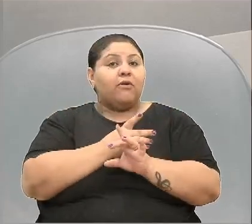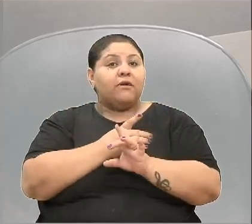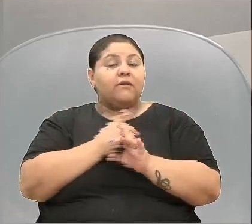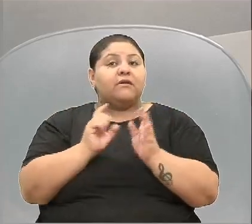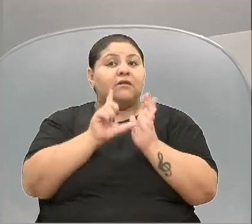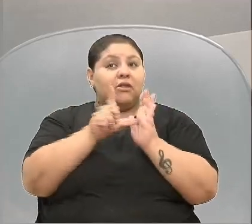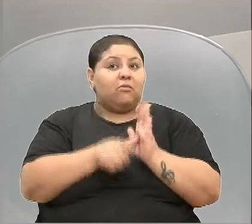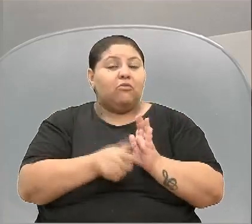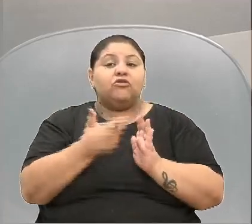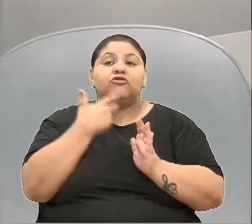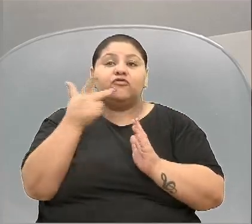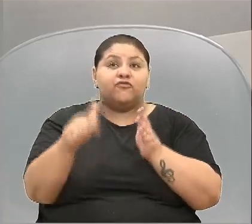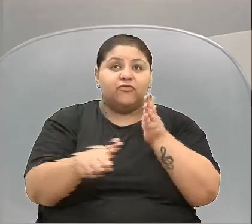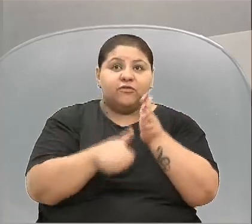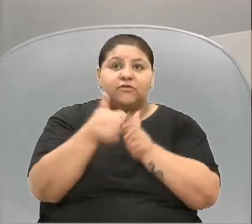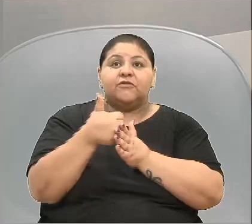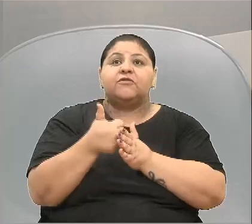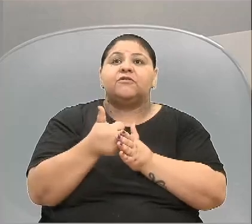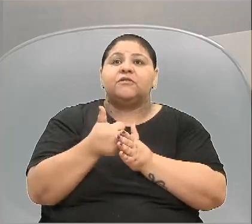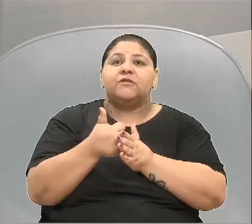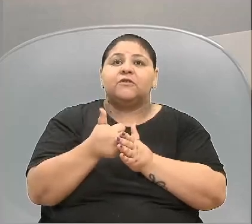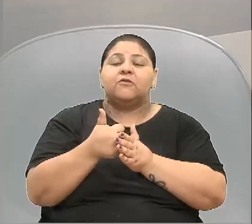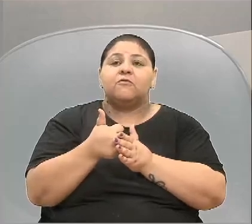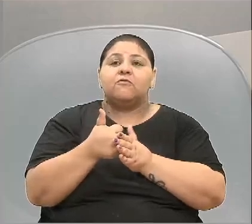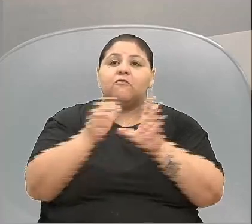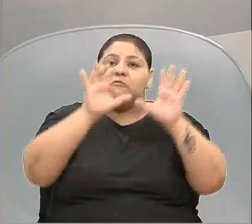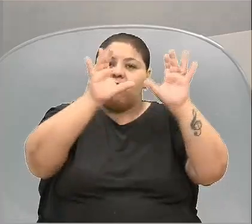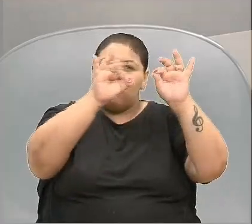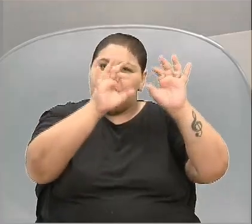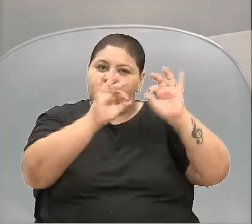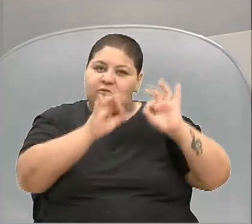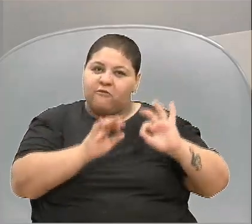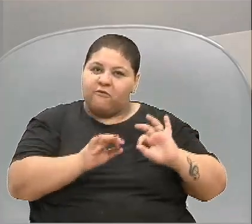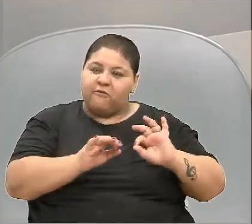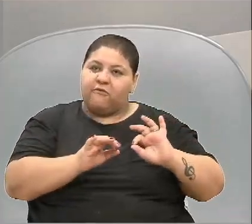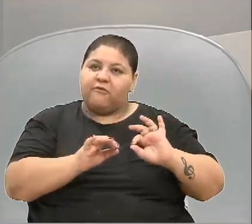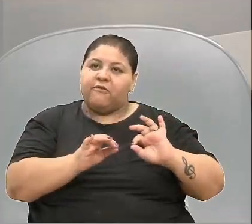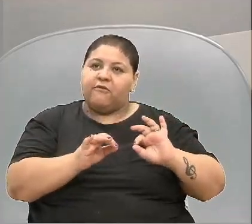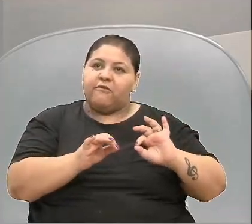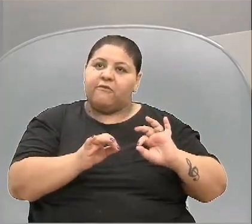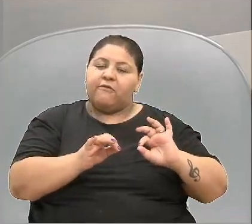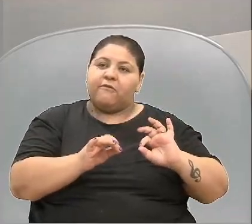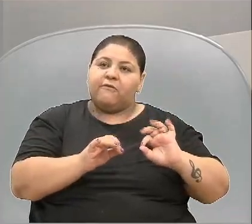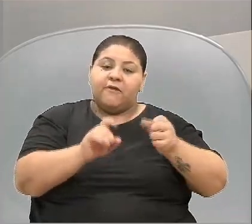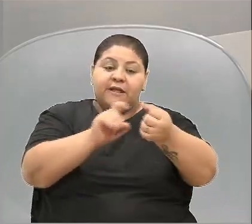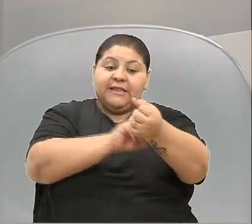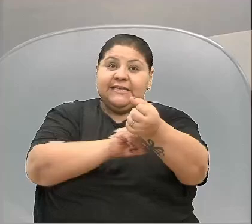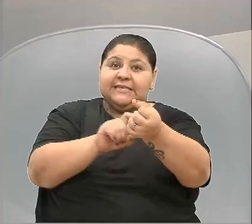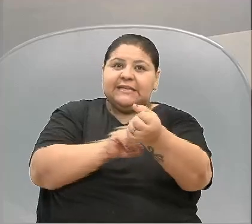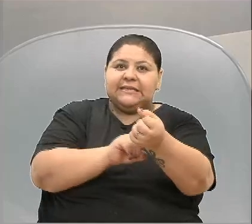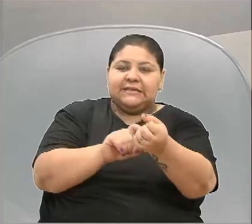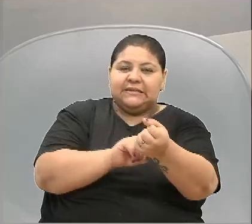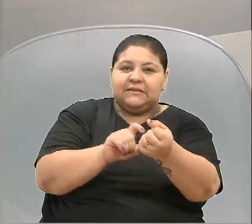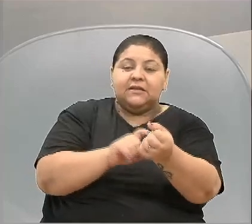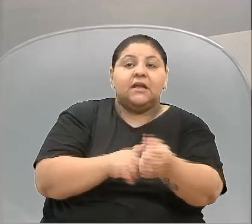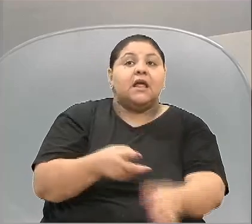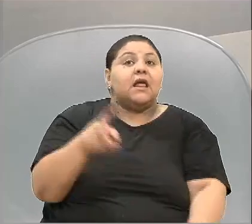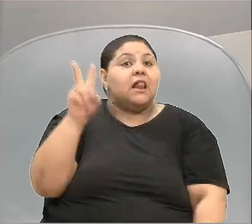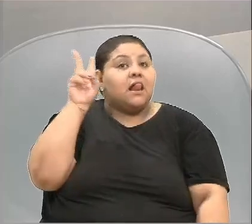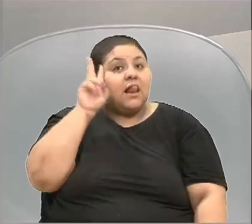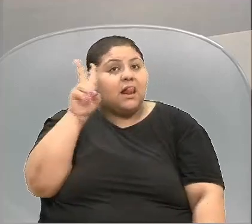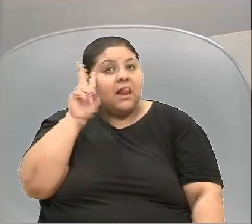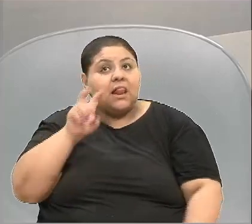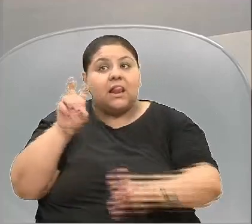expediente, que será o último, vou pontuar de muitas ansiedades que a gente tem para o agricultor. Lembrando, o